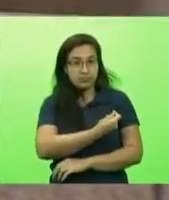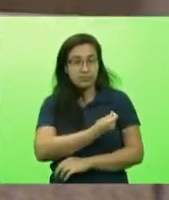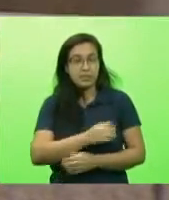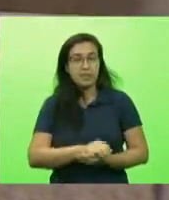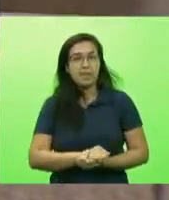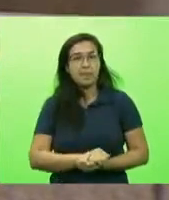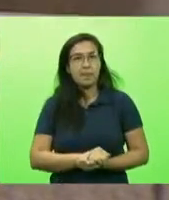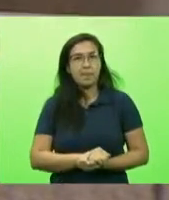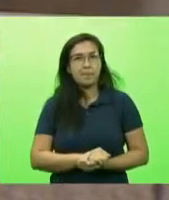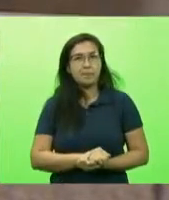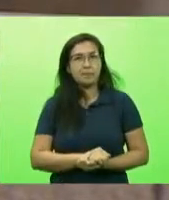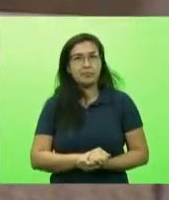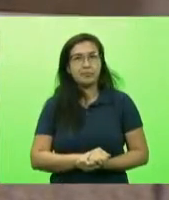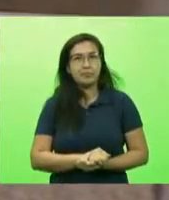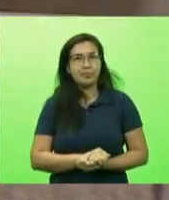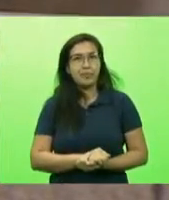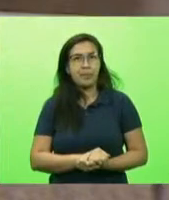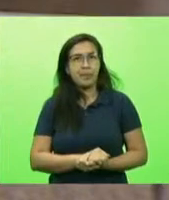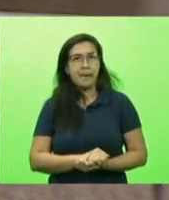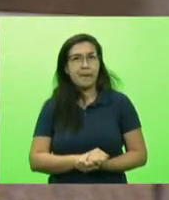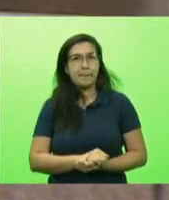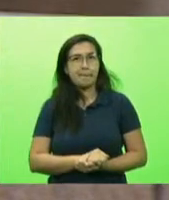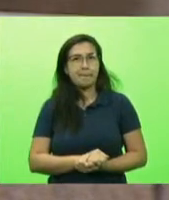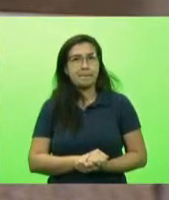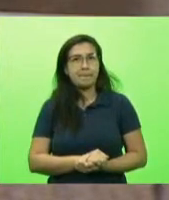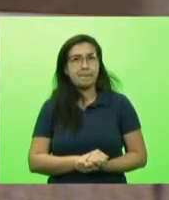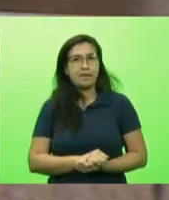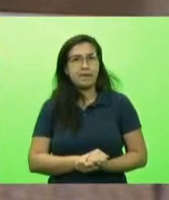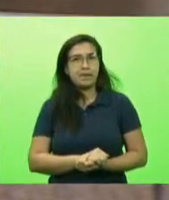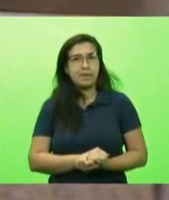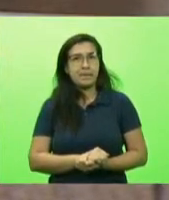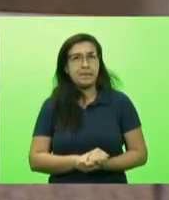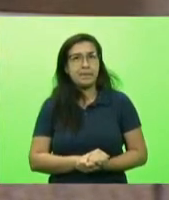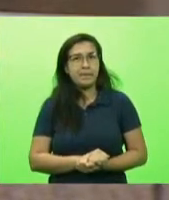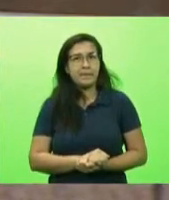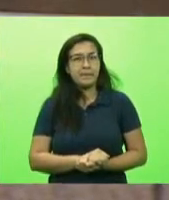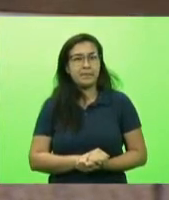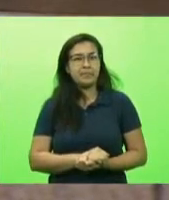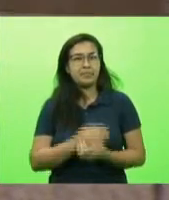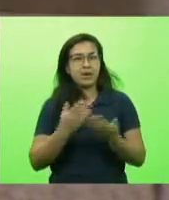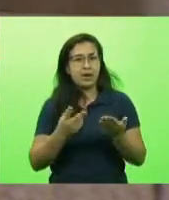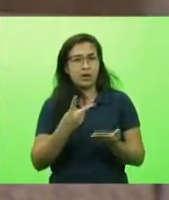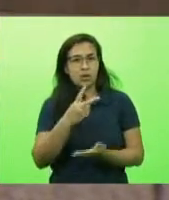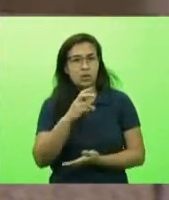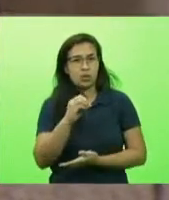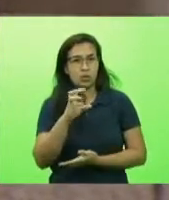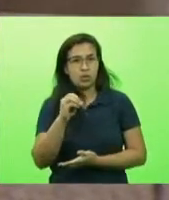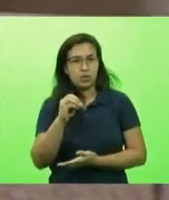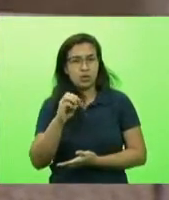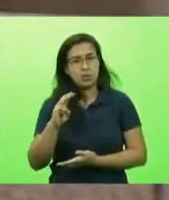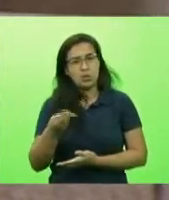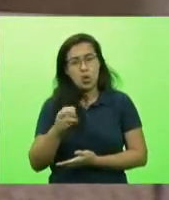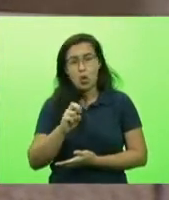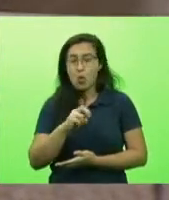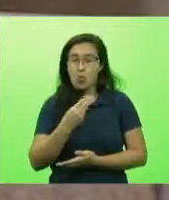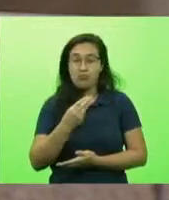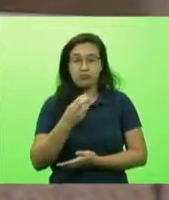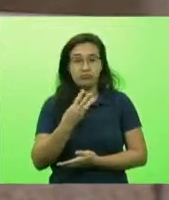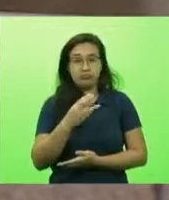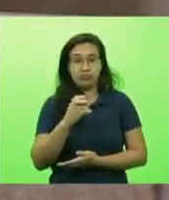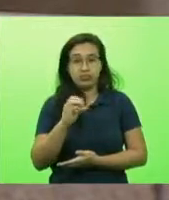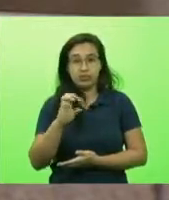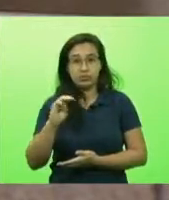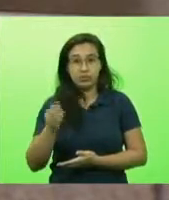quem sabe senhor secretário quem sabe senhor secretário esses duzentos milhões ou trezentos milhões nós